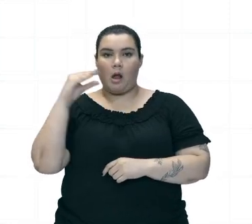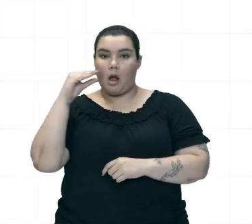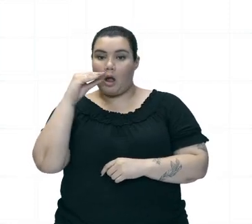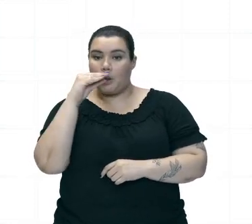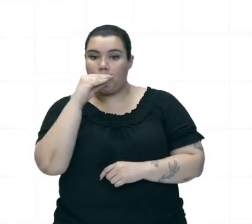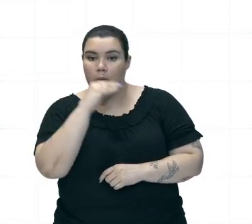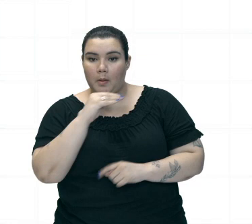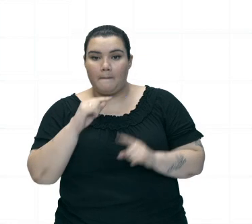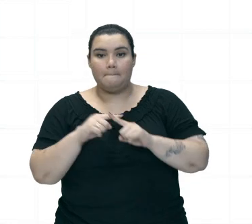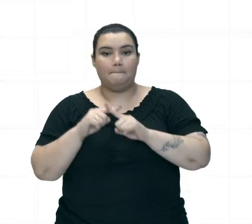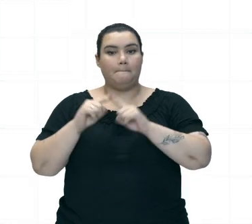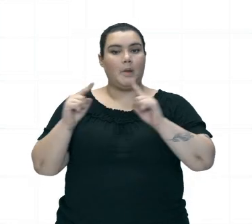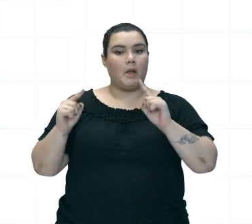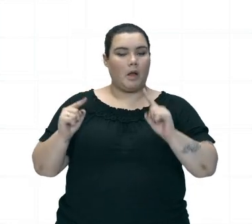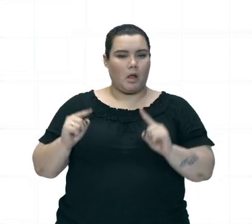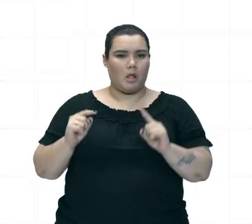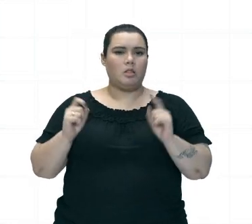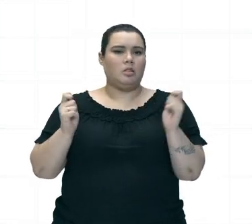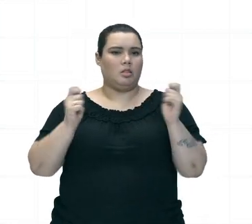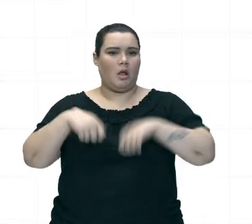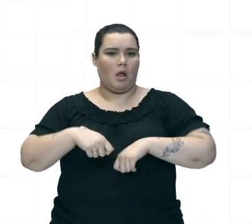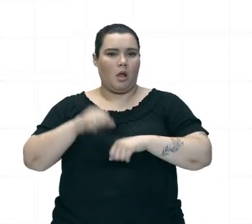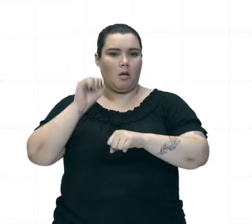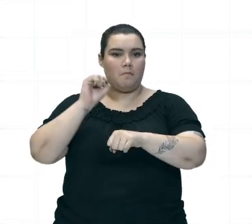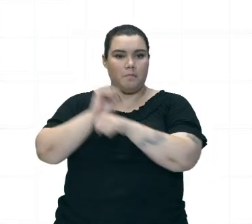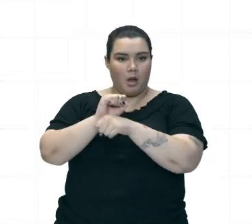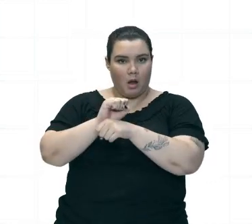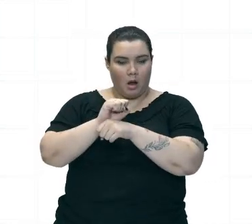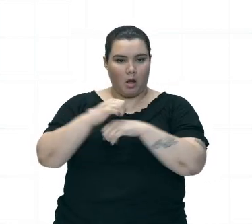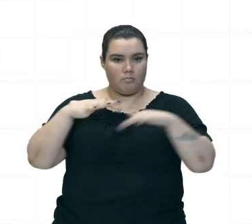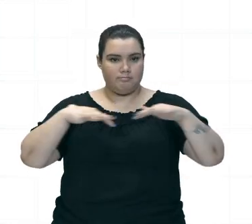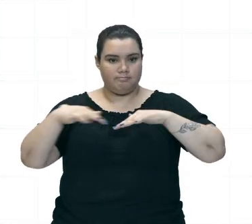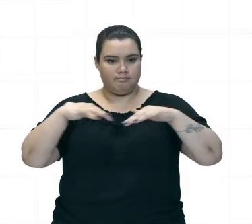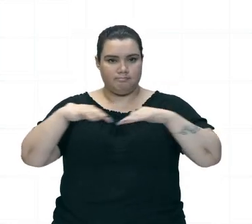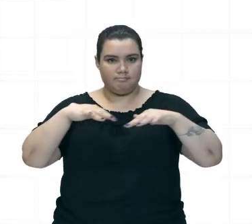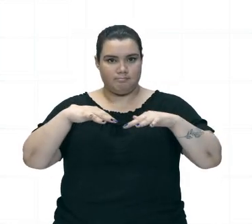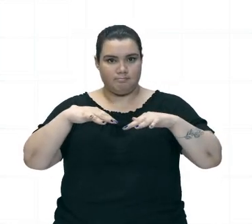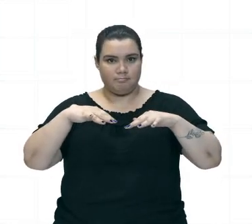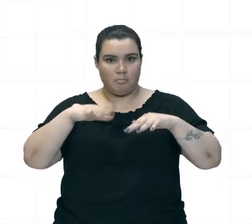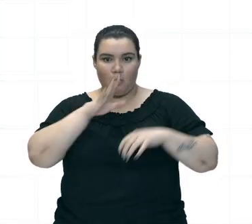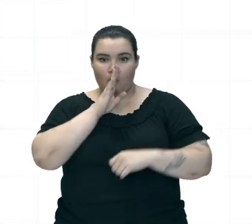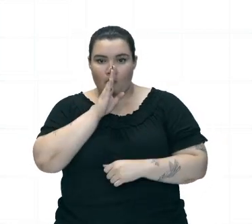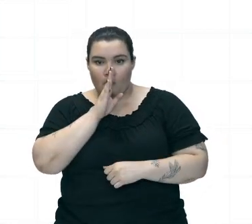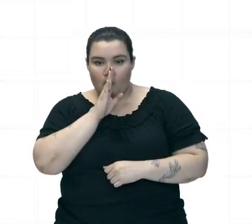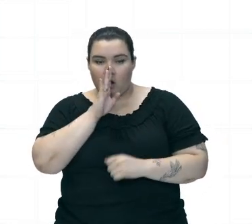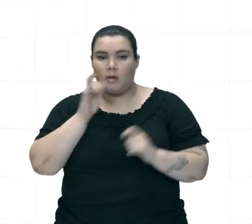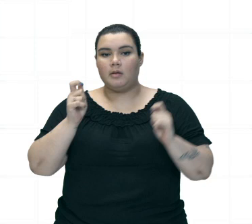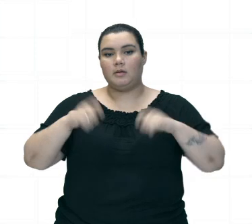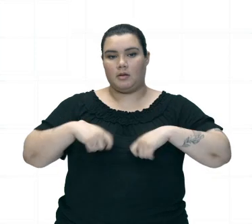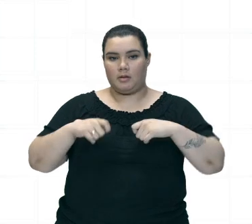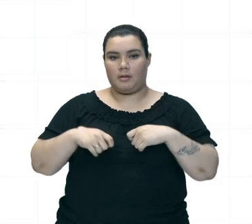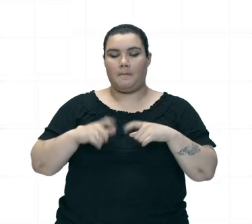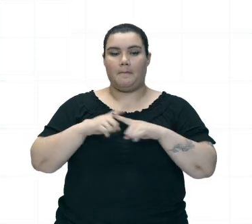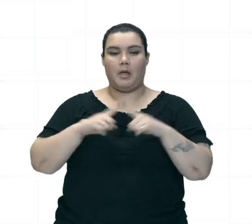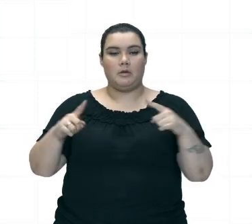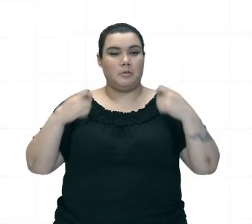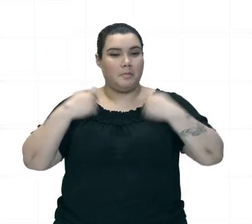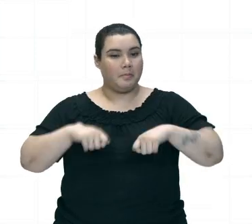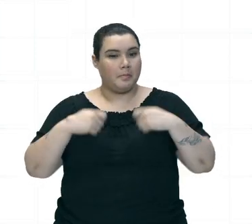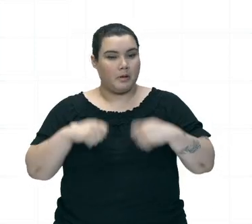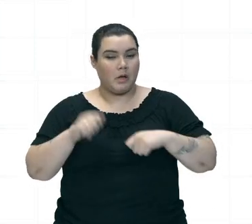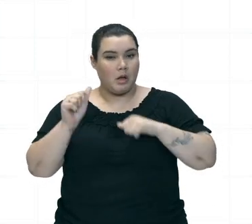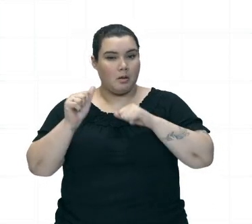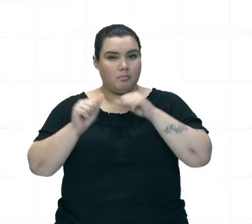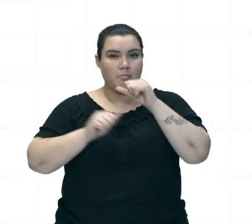possibilidade De eu realmente Parar Eles Existe Mas pra isso A gente precisa Diminuir Drasticamente A